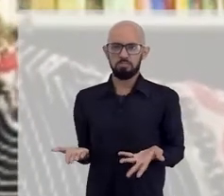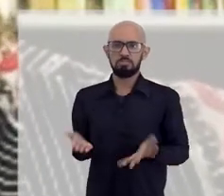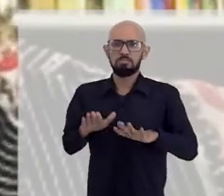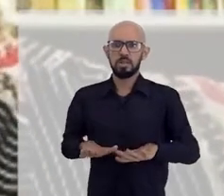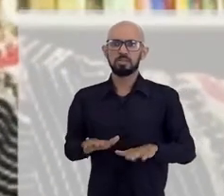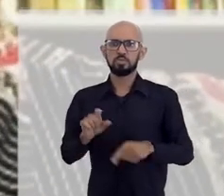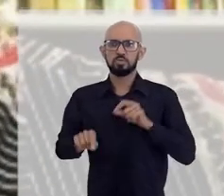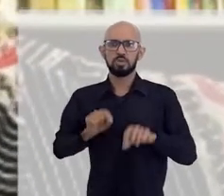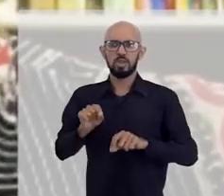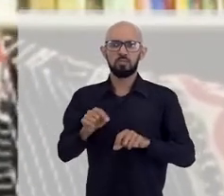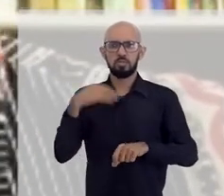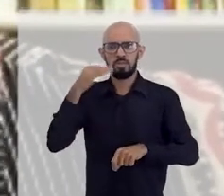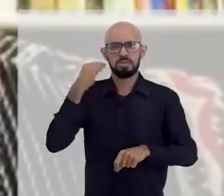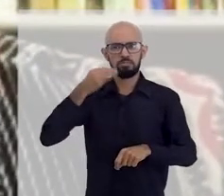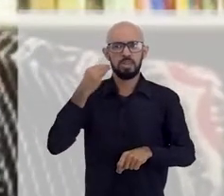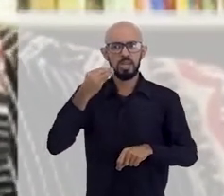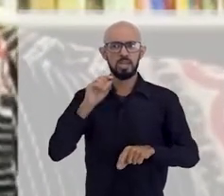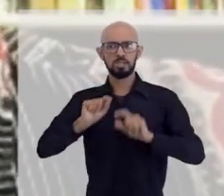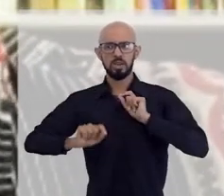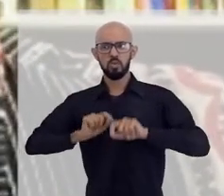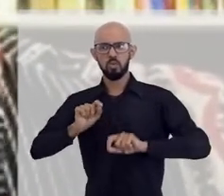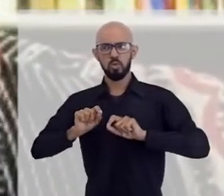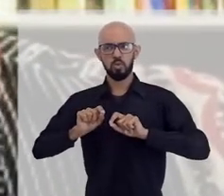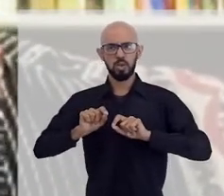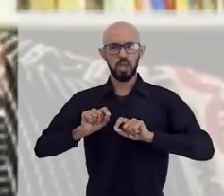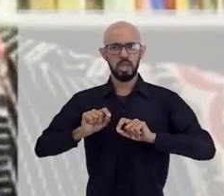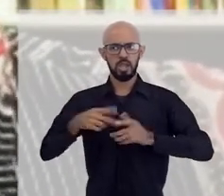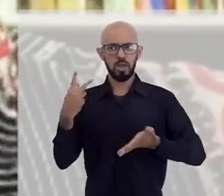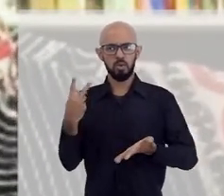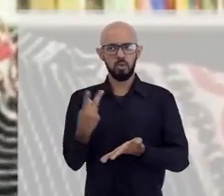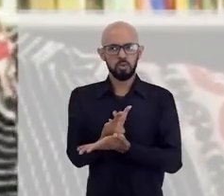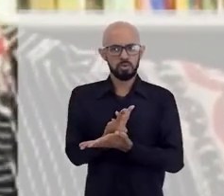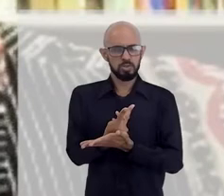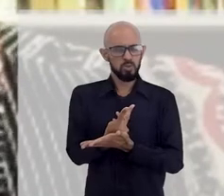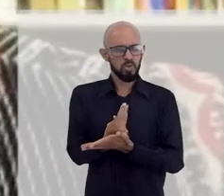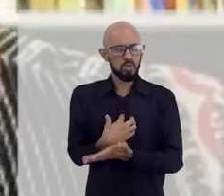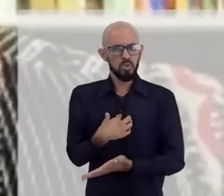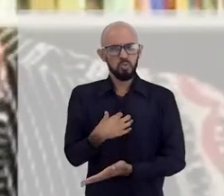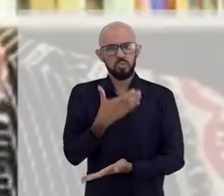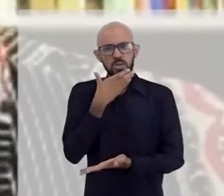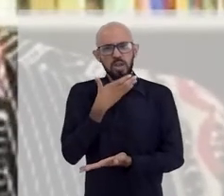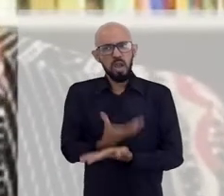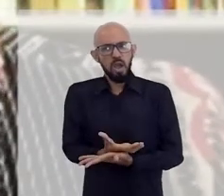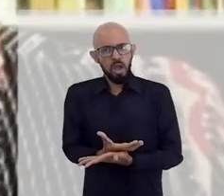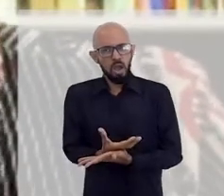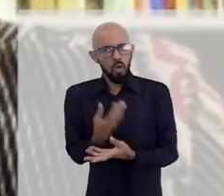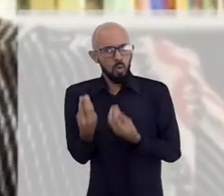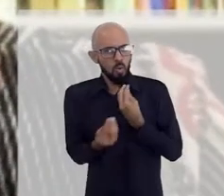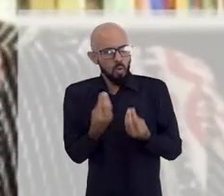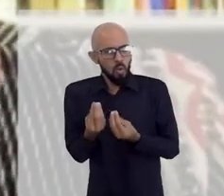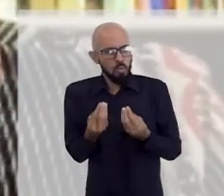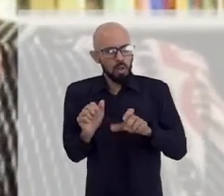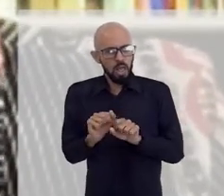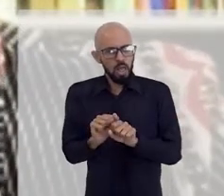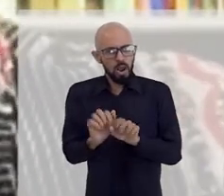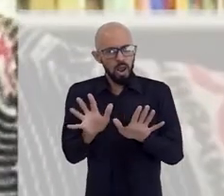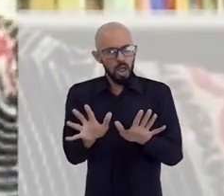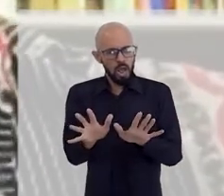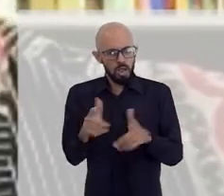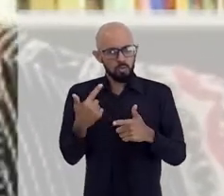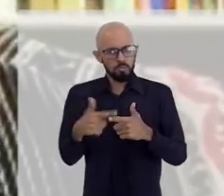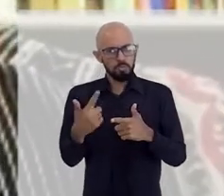experiência que, em certa medida, me deixou um tanto quanto, digamos assim, chocada com a explícitude, com a